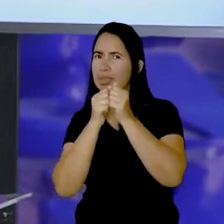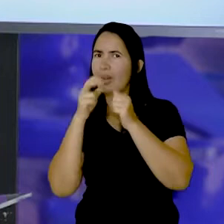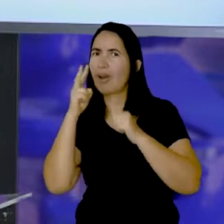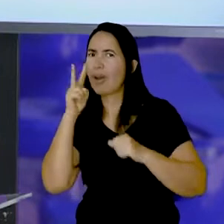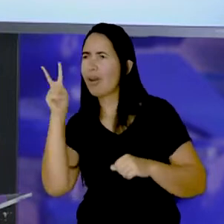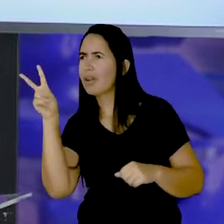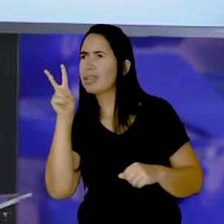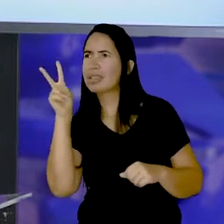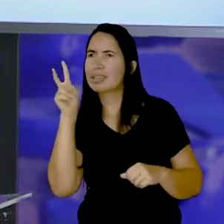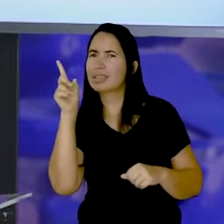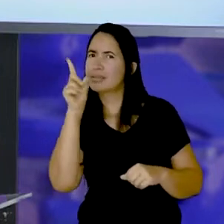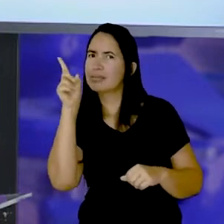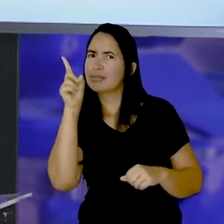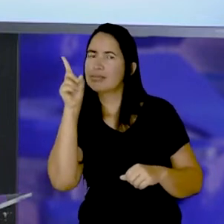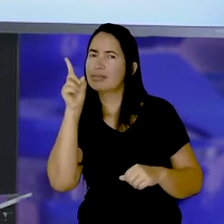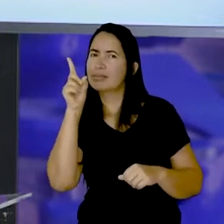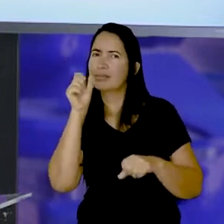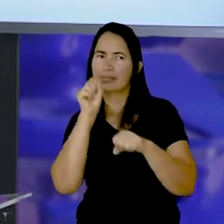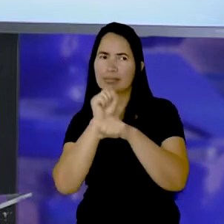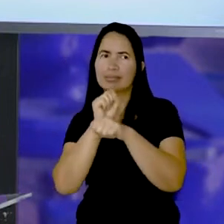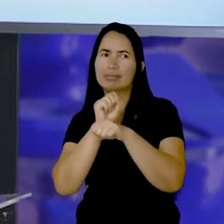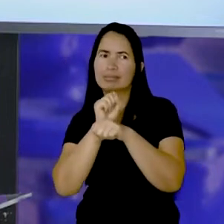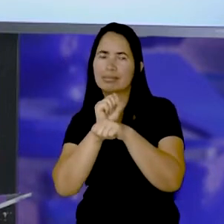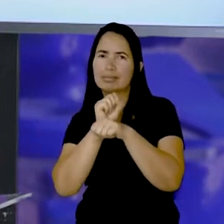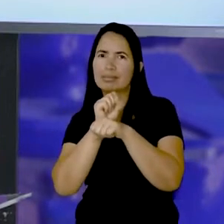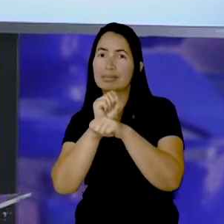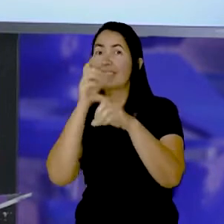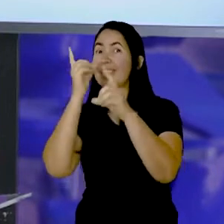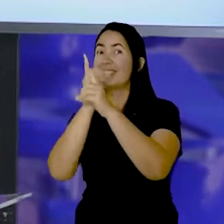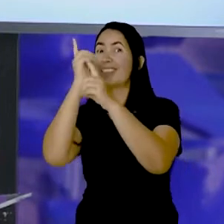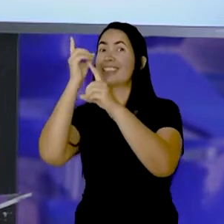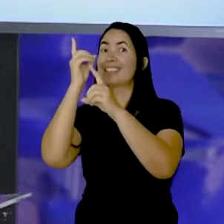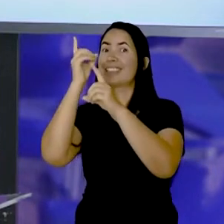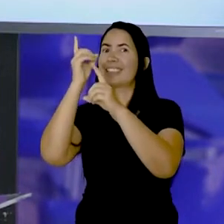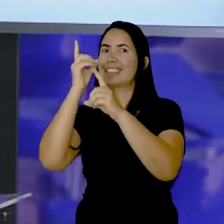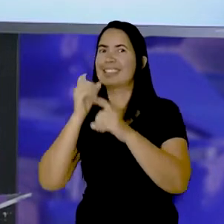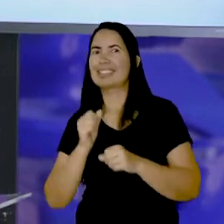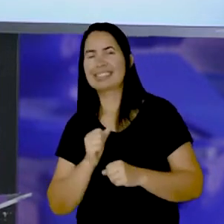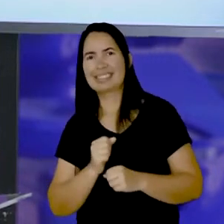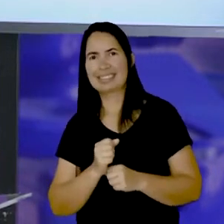Tô esperando você olhar Encontrou? Vamos ver